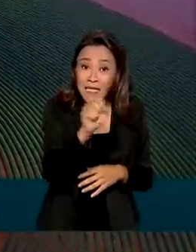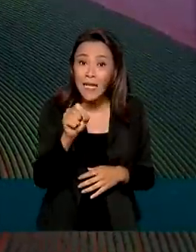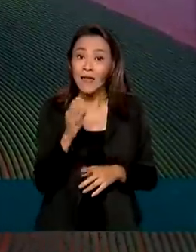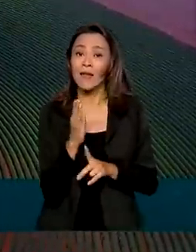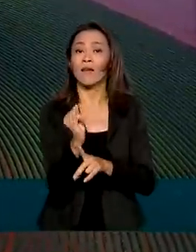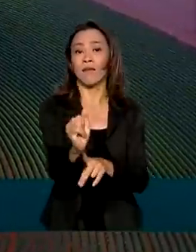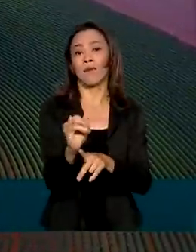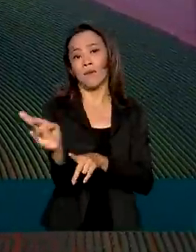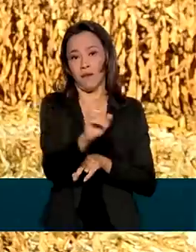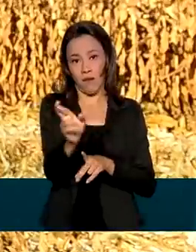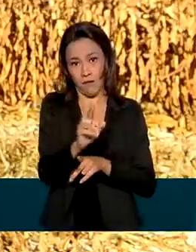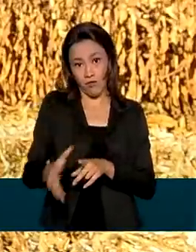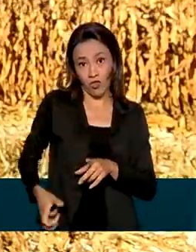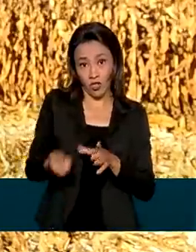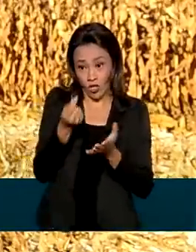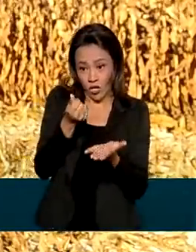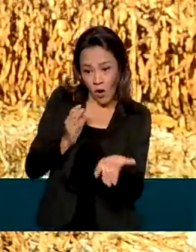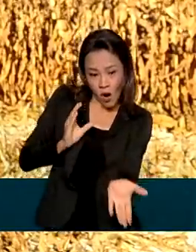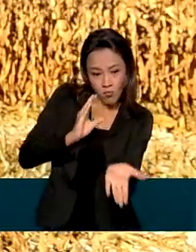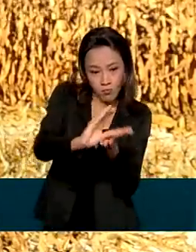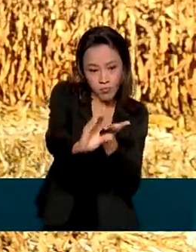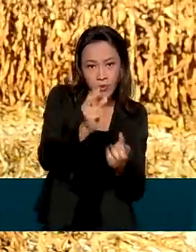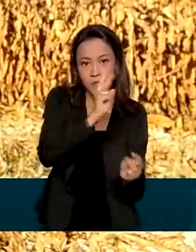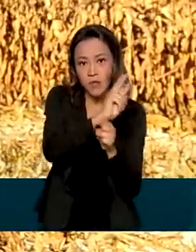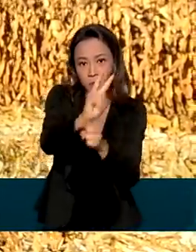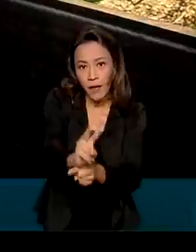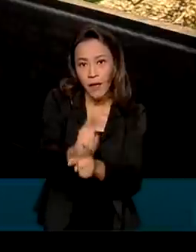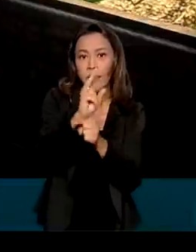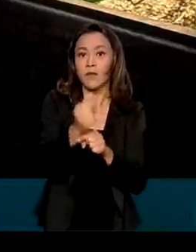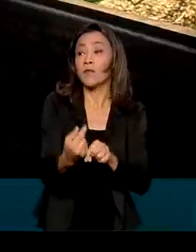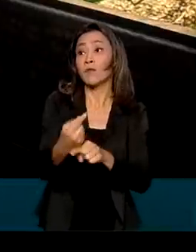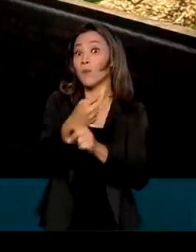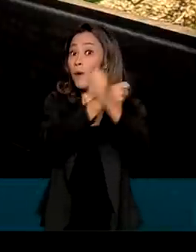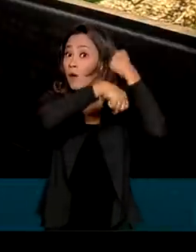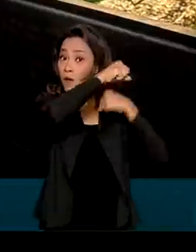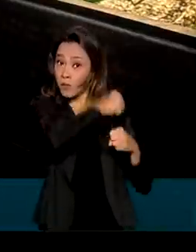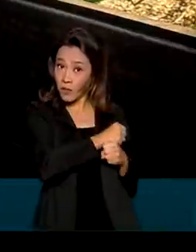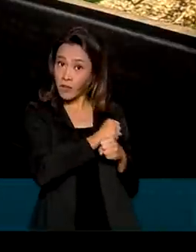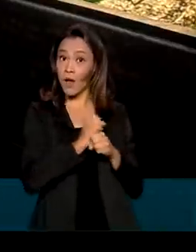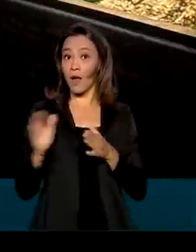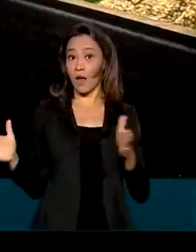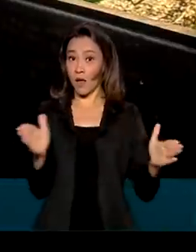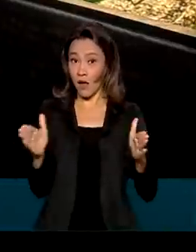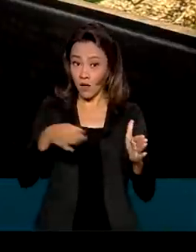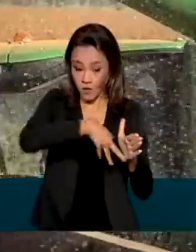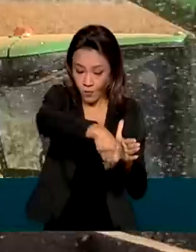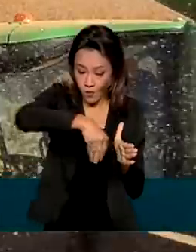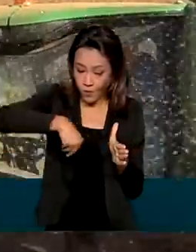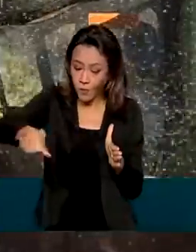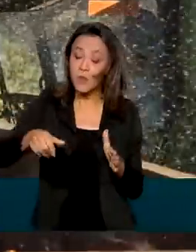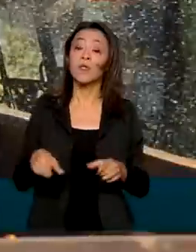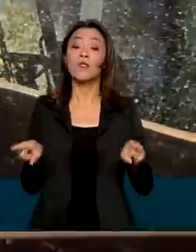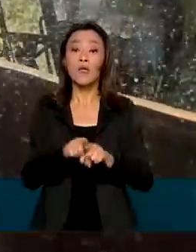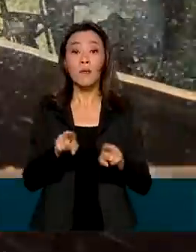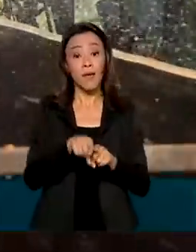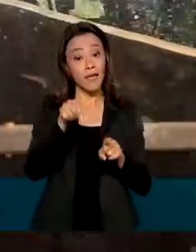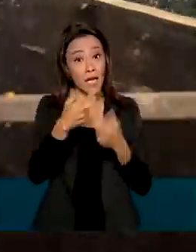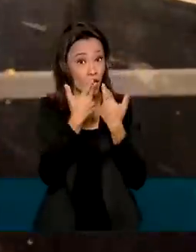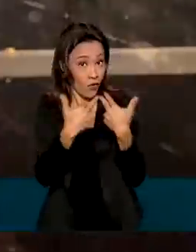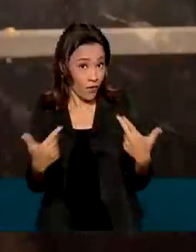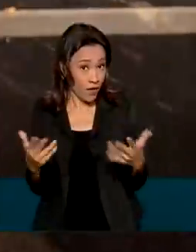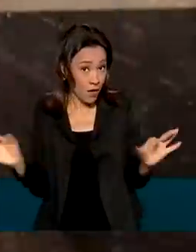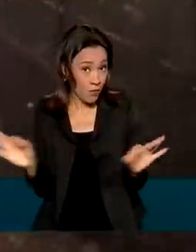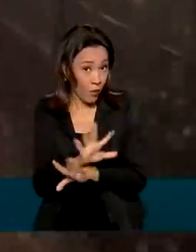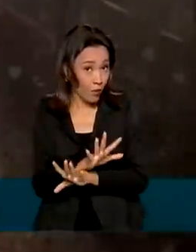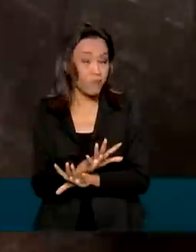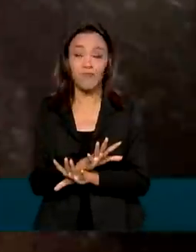reais em desembolsos de crédito rural da safra anterior. E as novidades para a agricultura não ficam por aqui.